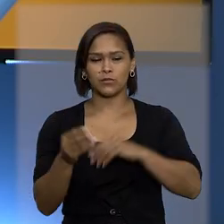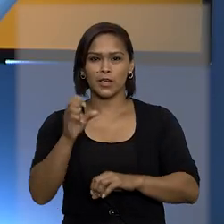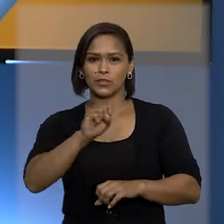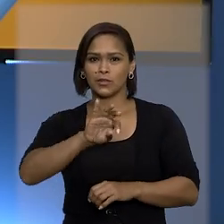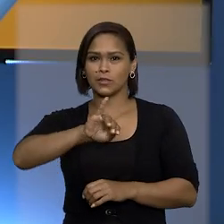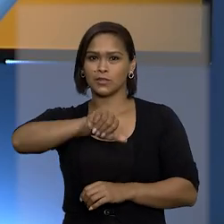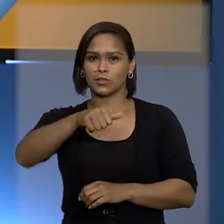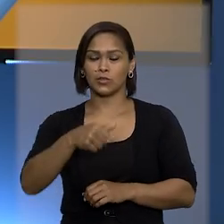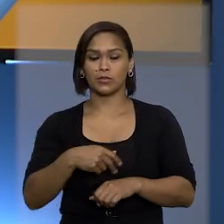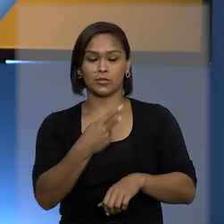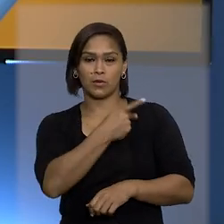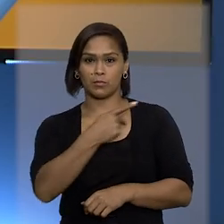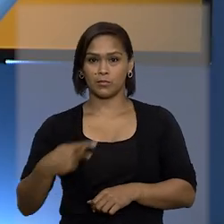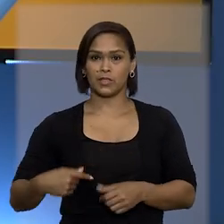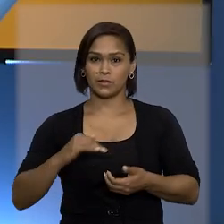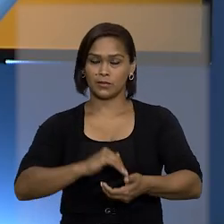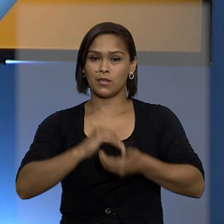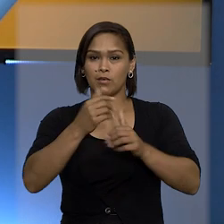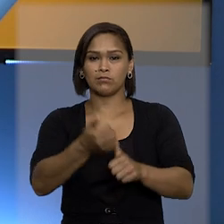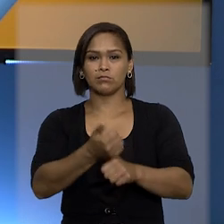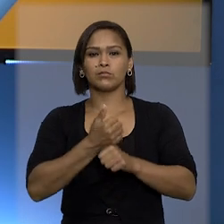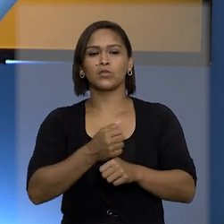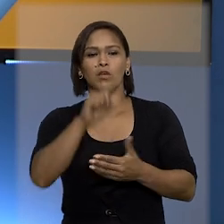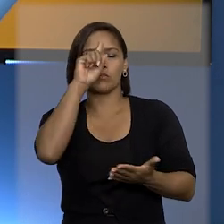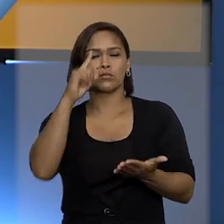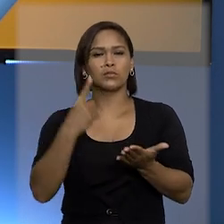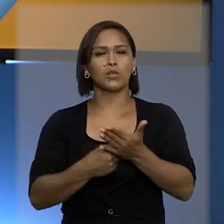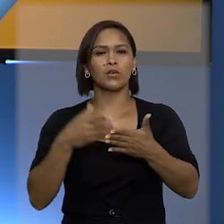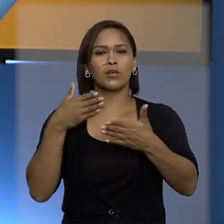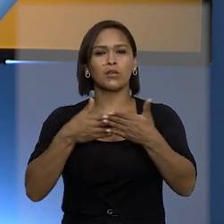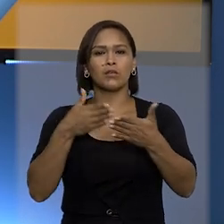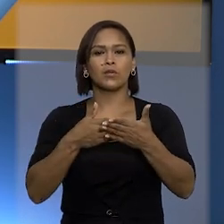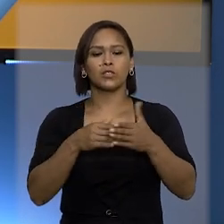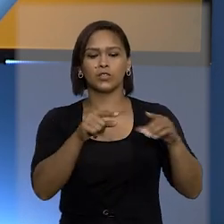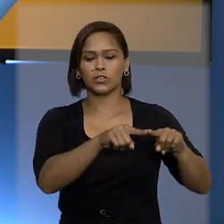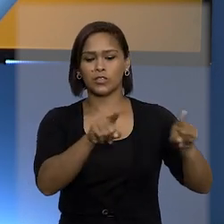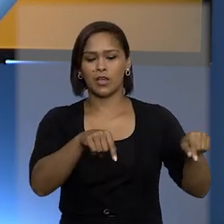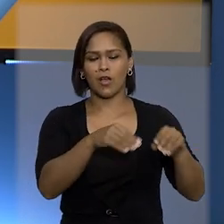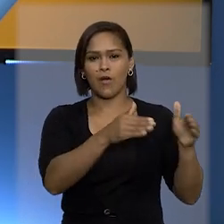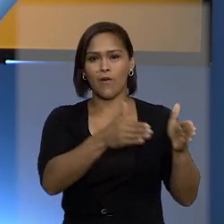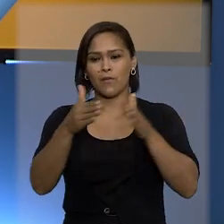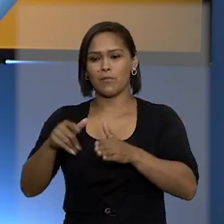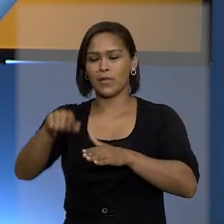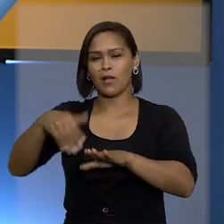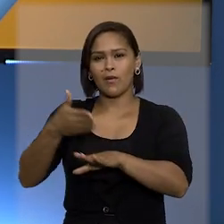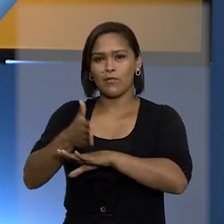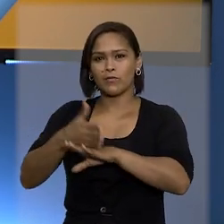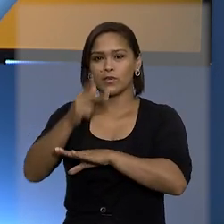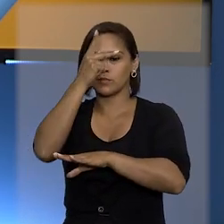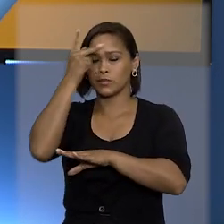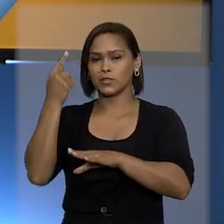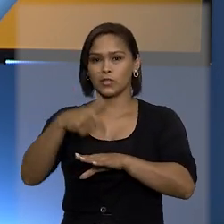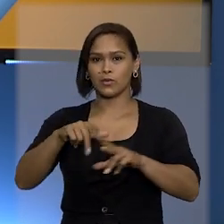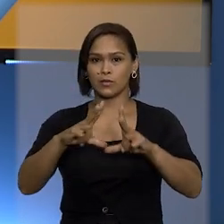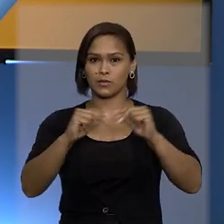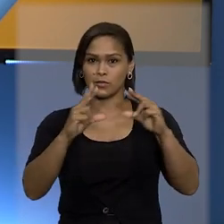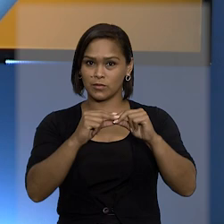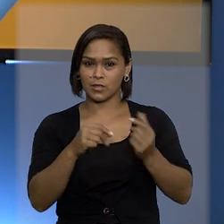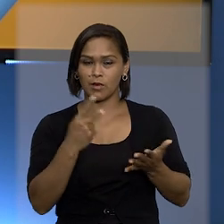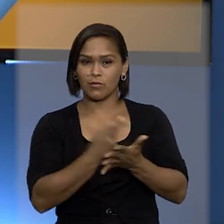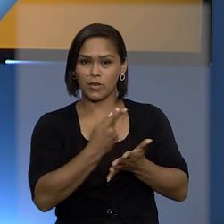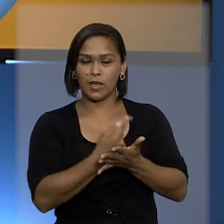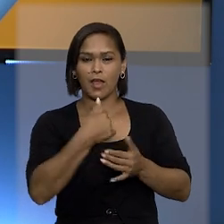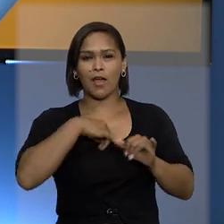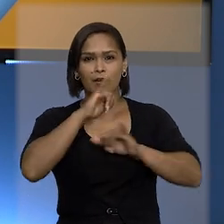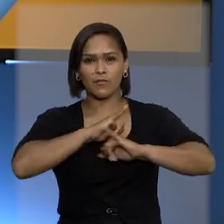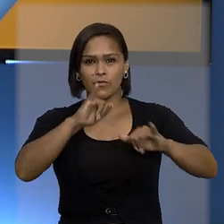O presidente da corte suspendeu decisão que impedia a desocupação de áreas invadidas no Distrito Federal. Quem